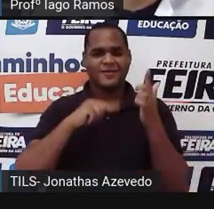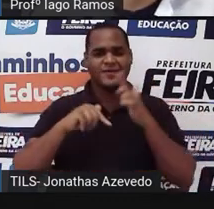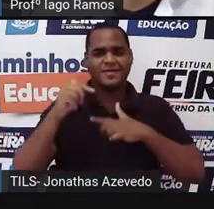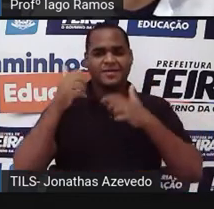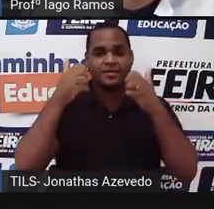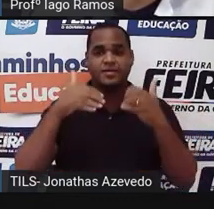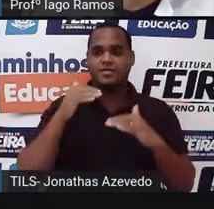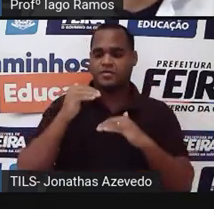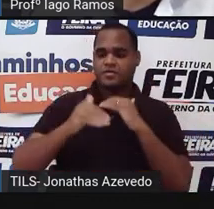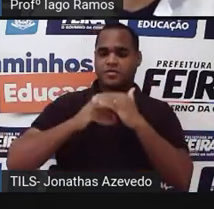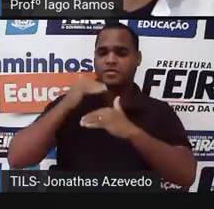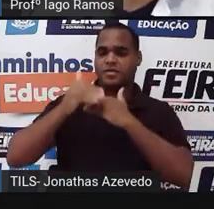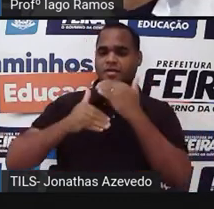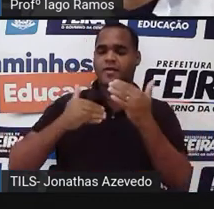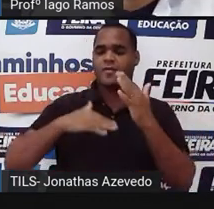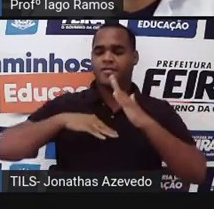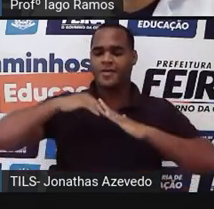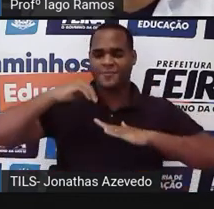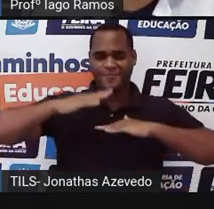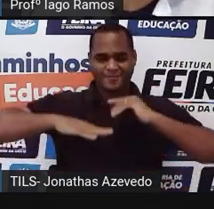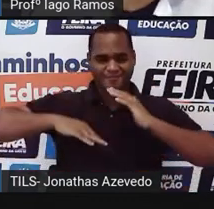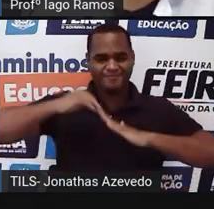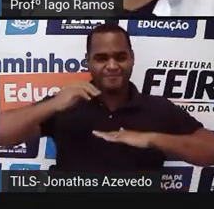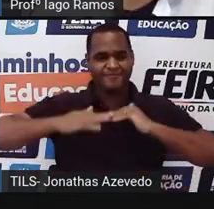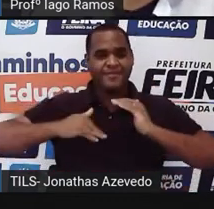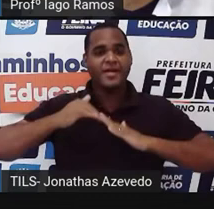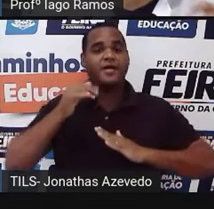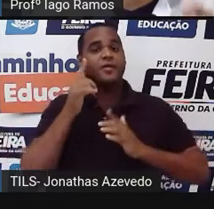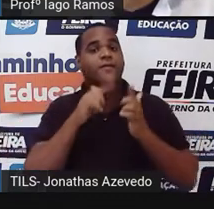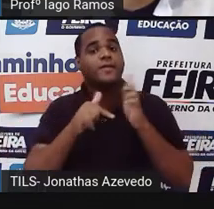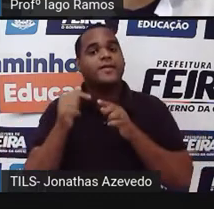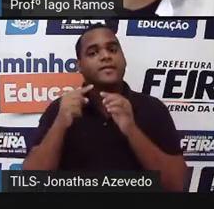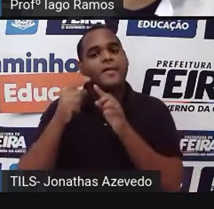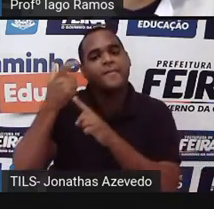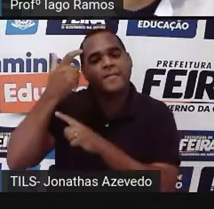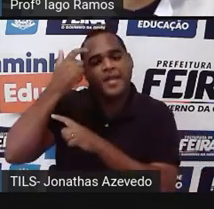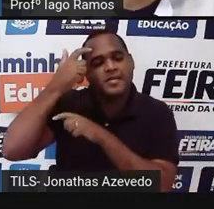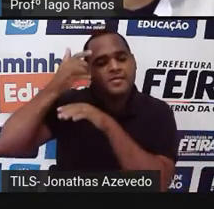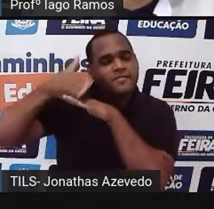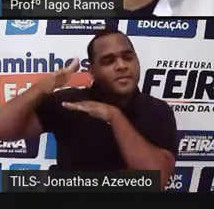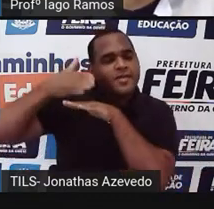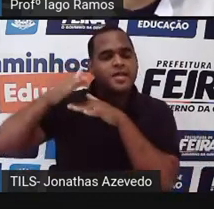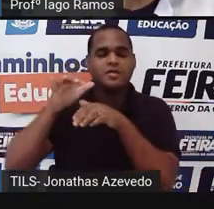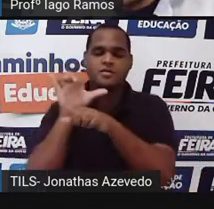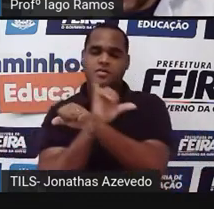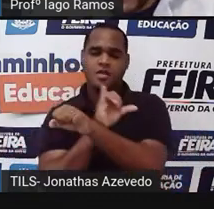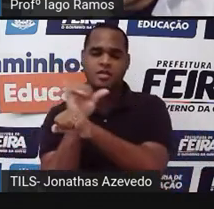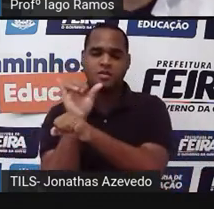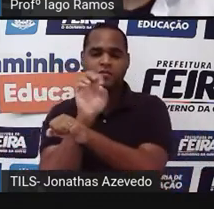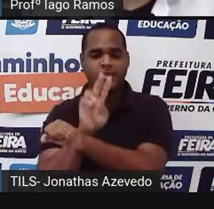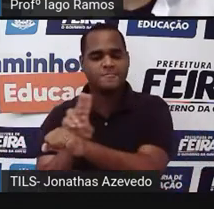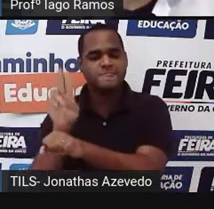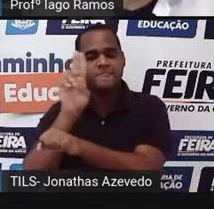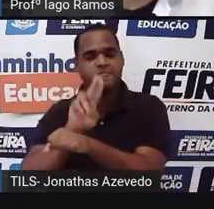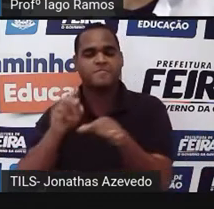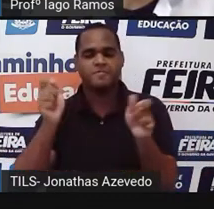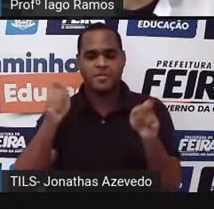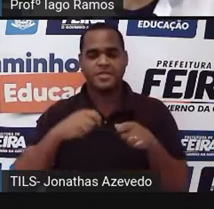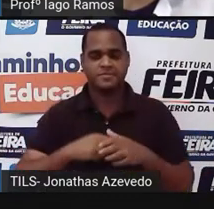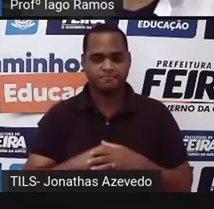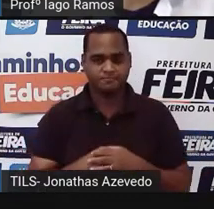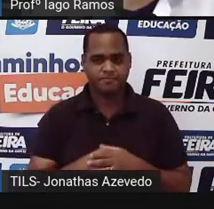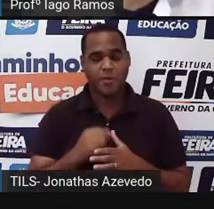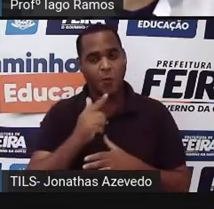desenvolver a habilidade em fazer cálculo mental com essa estratégia aqui. Tá bom? E aí a outra